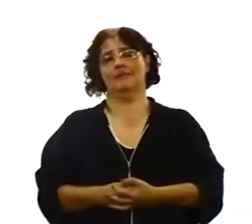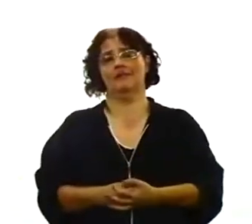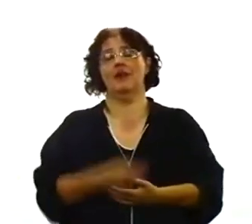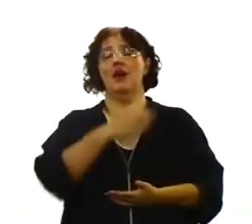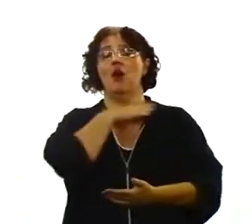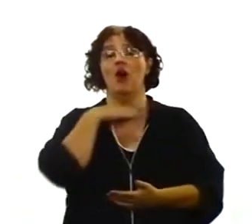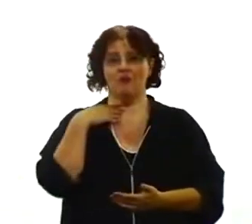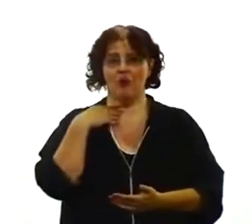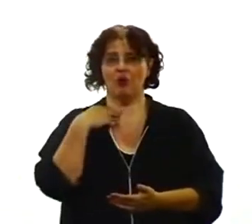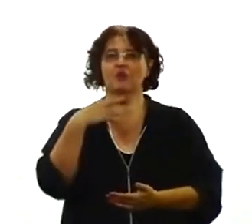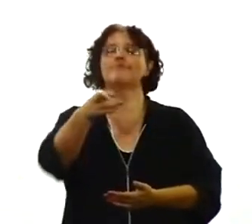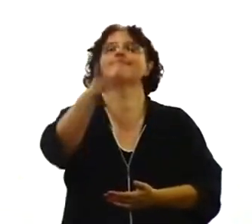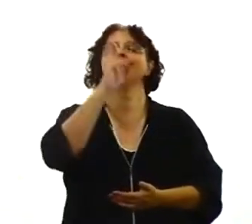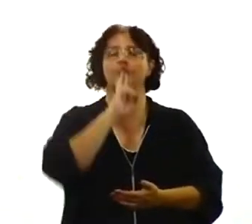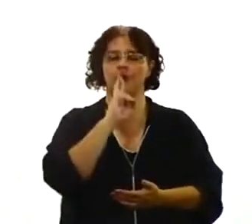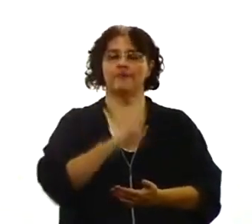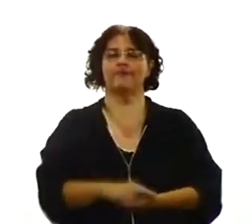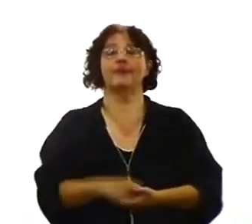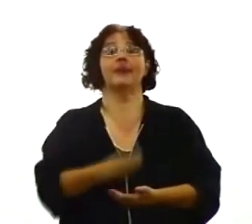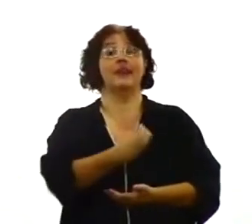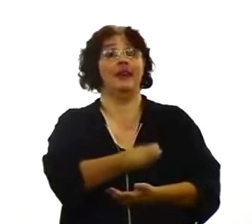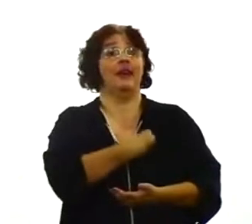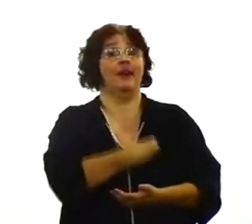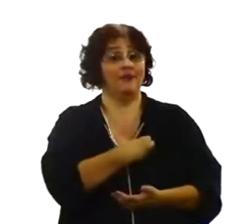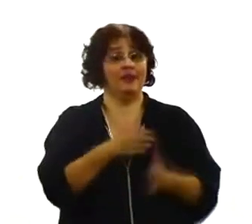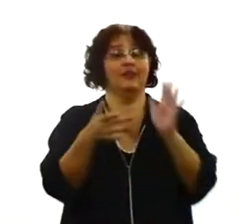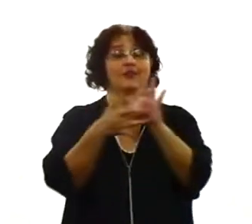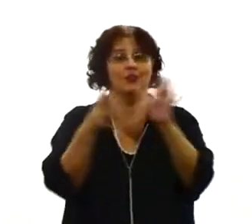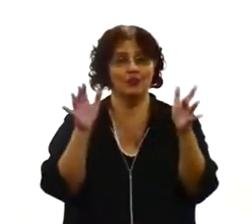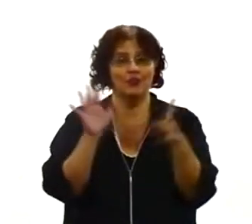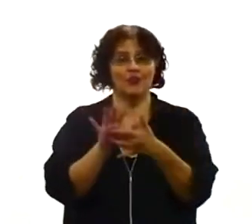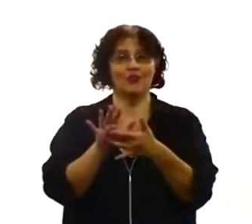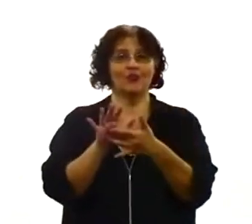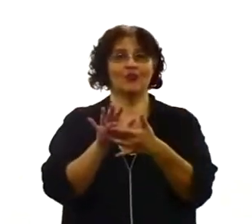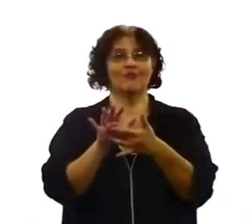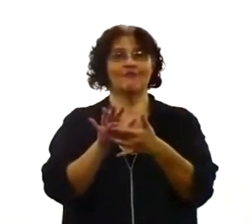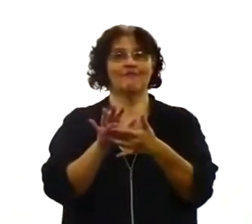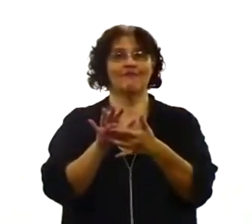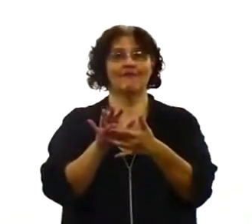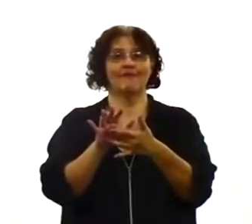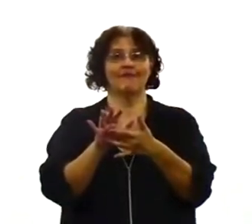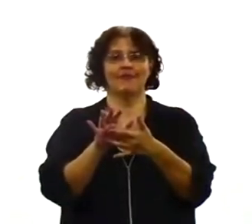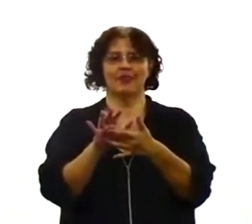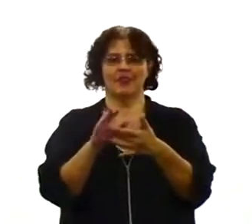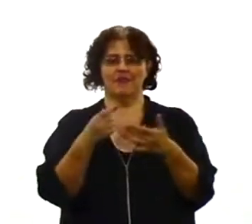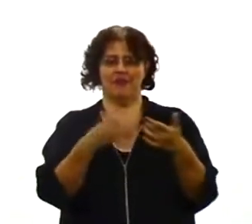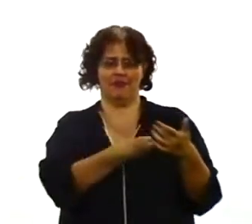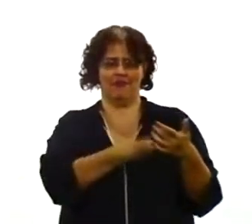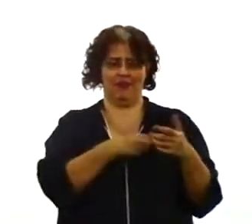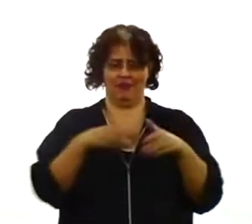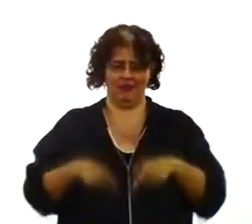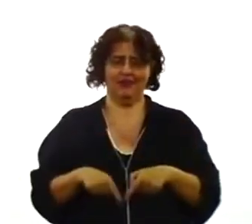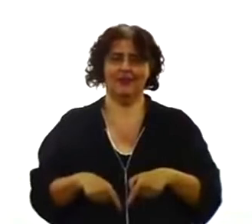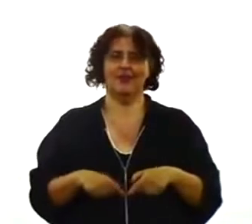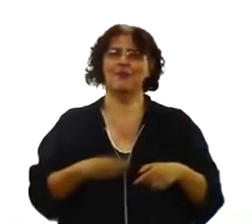é uma consequência. Mas a vida de Jesus. Essa aí. Não a vida biológica. A